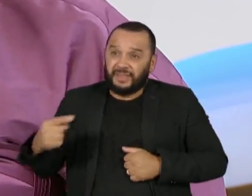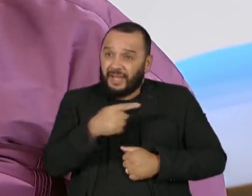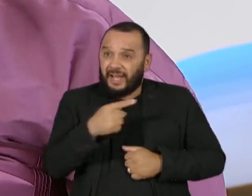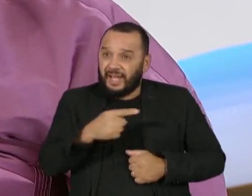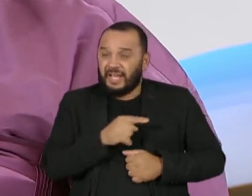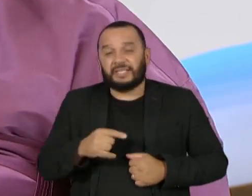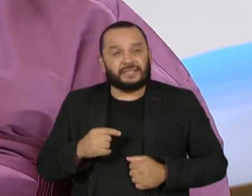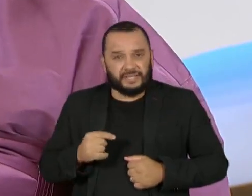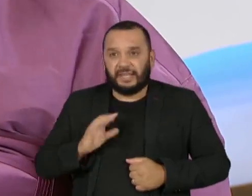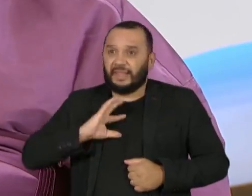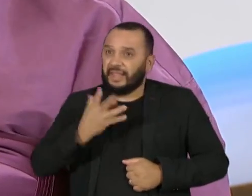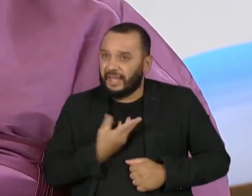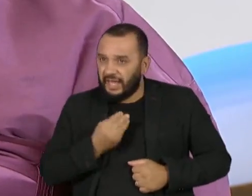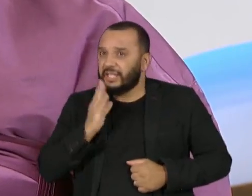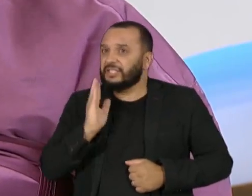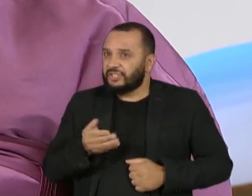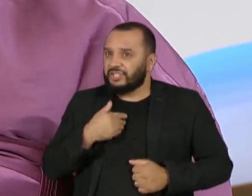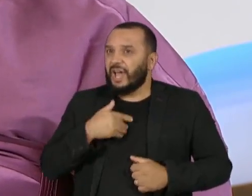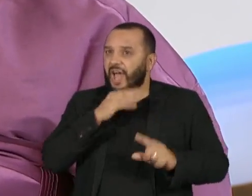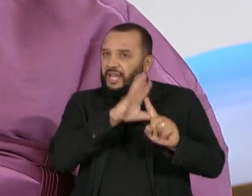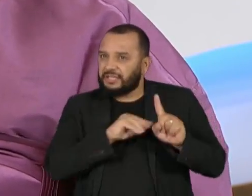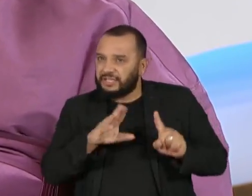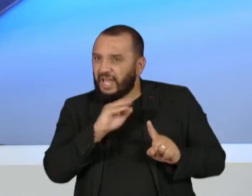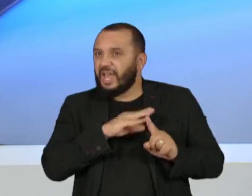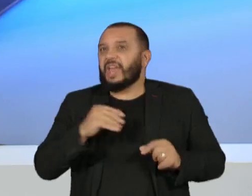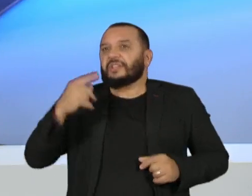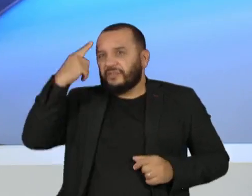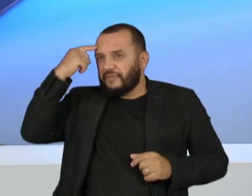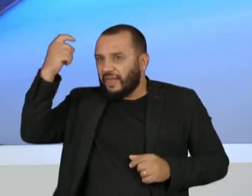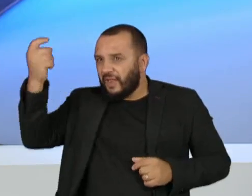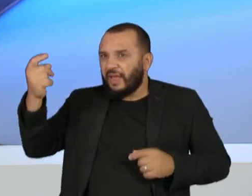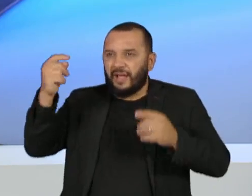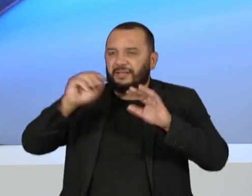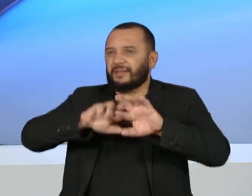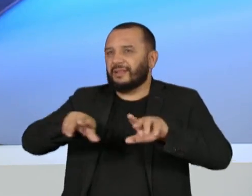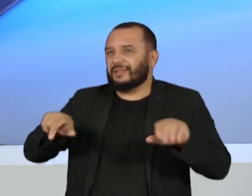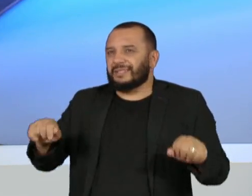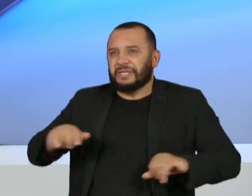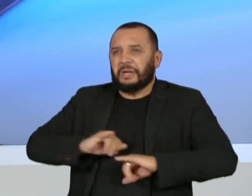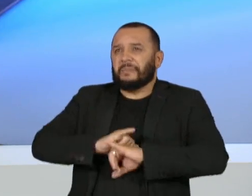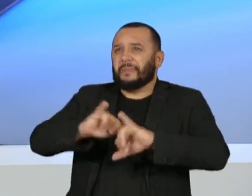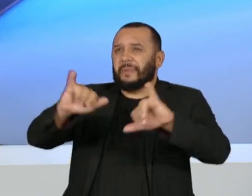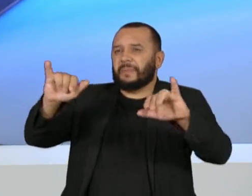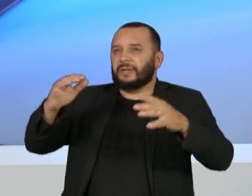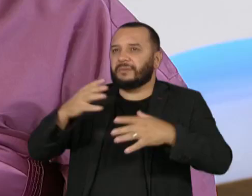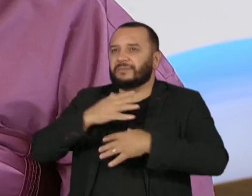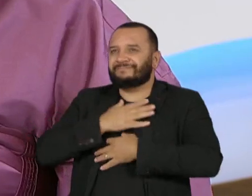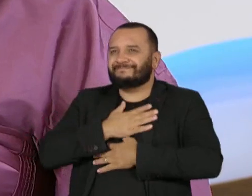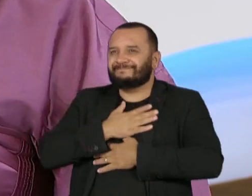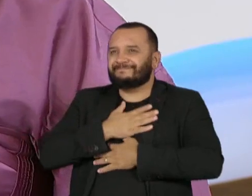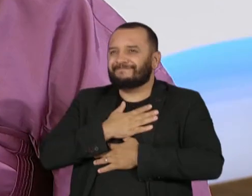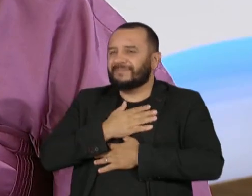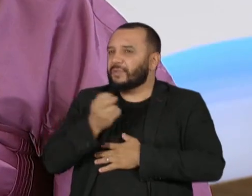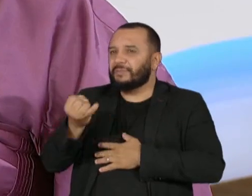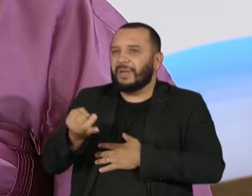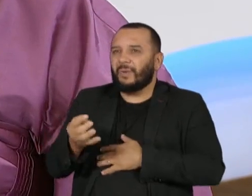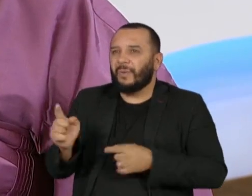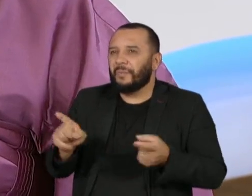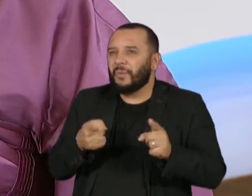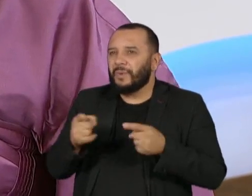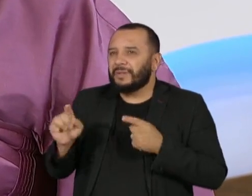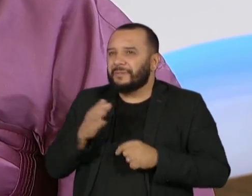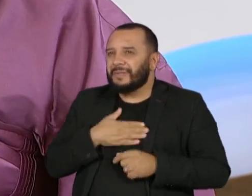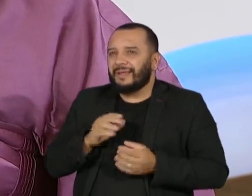trans já passou por uma... A gente passa por muitas violências diárias, então eu acho que isso começou a me deixar um pouco mais casca grossa e um pouco